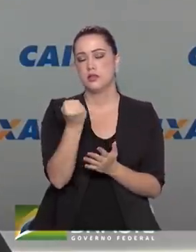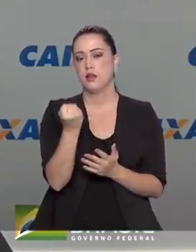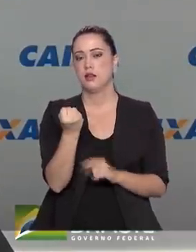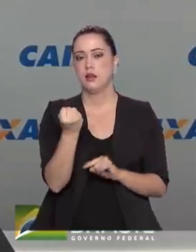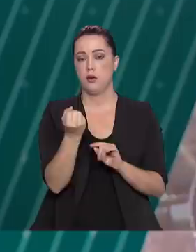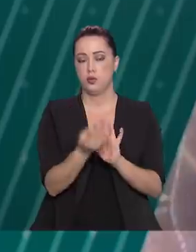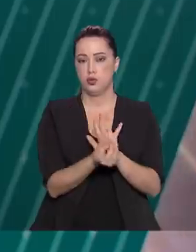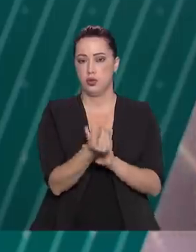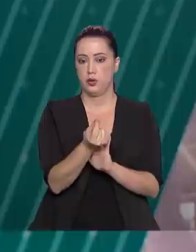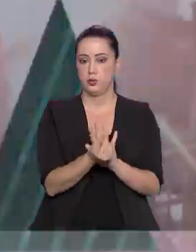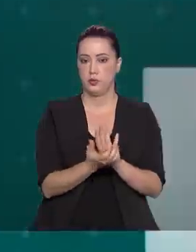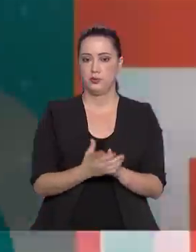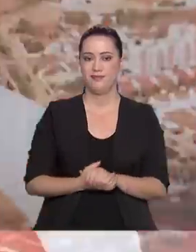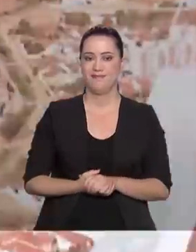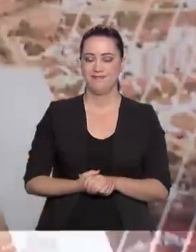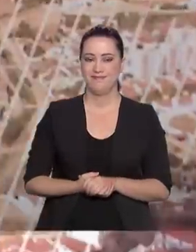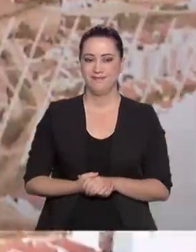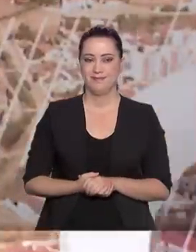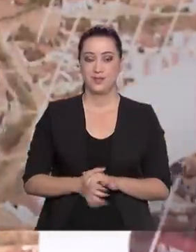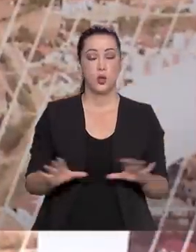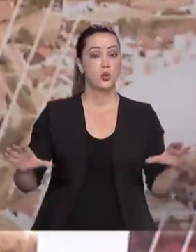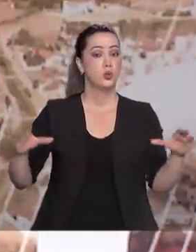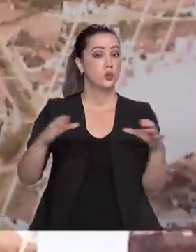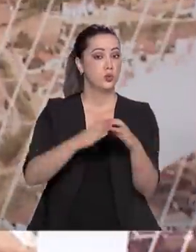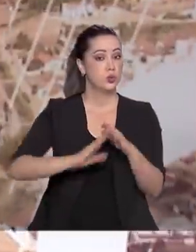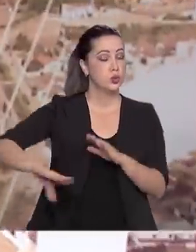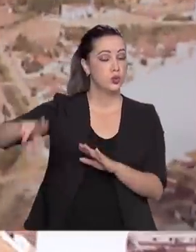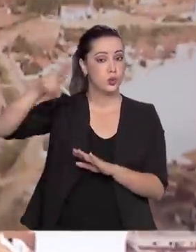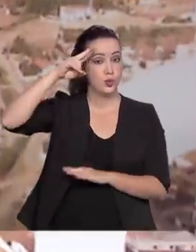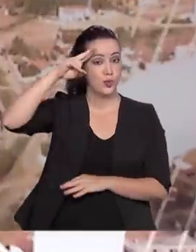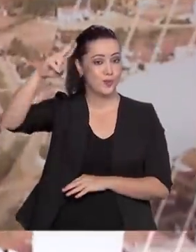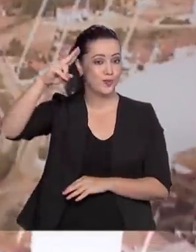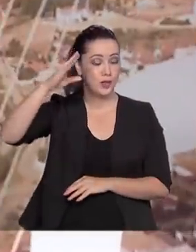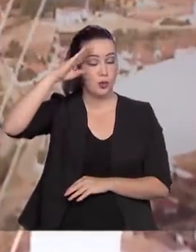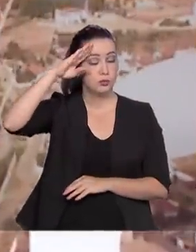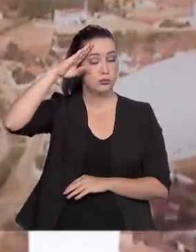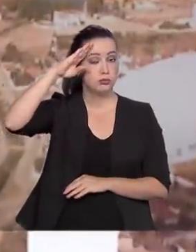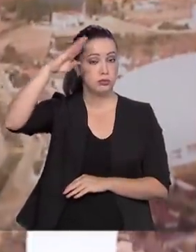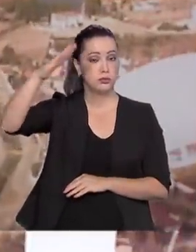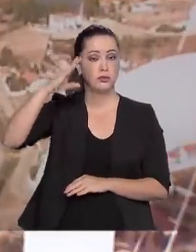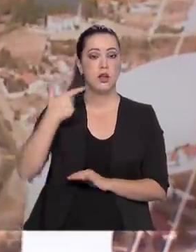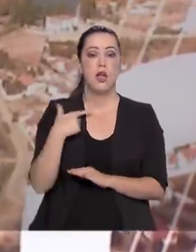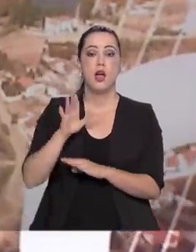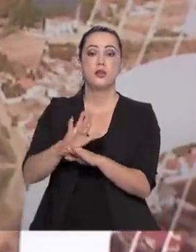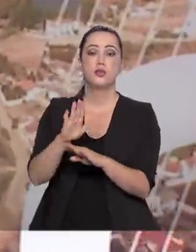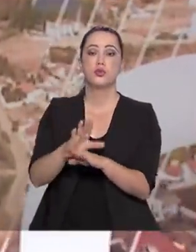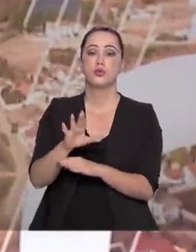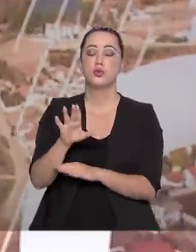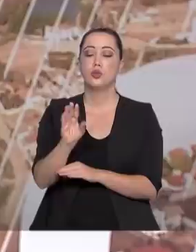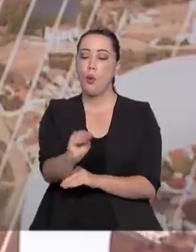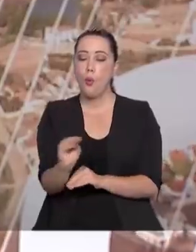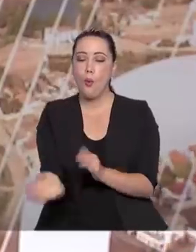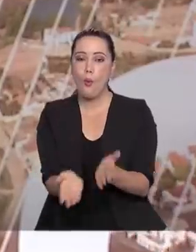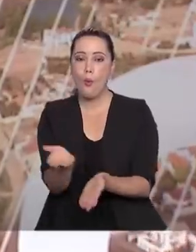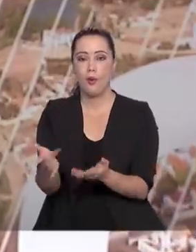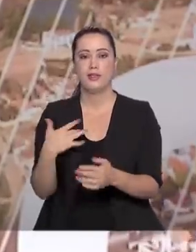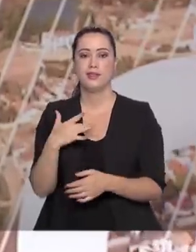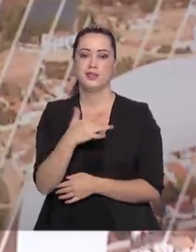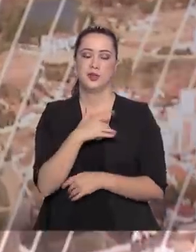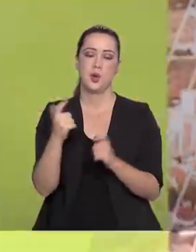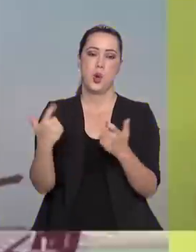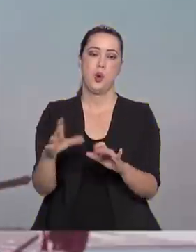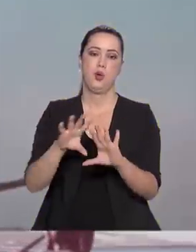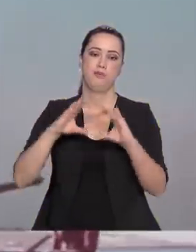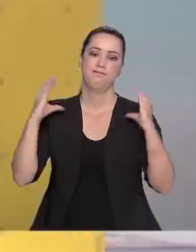em espécie. E as Forças Armadas reforçam os atendimentos de saúde nas comunidades